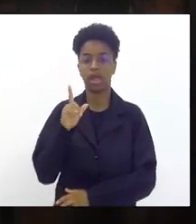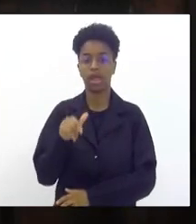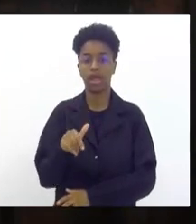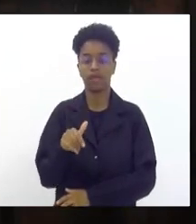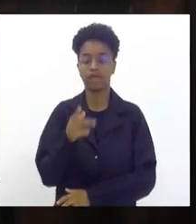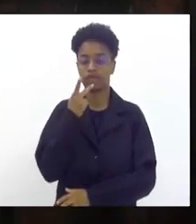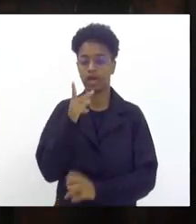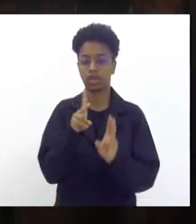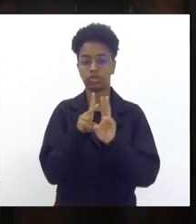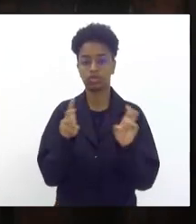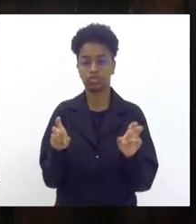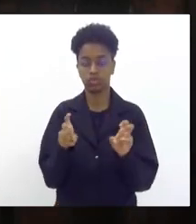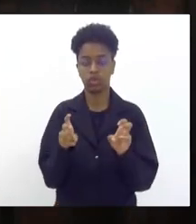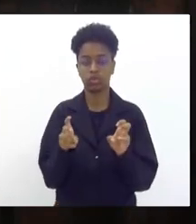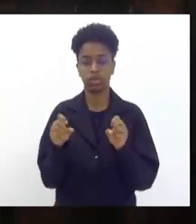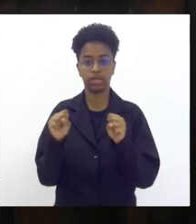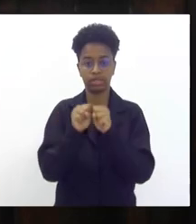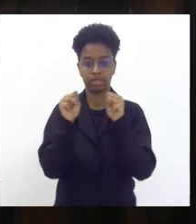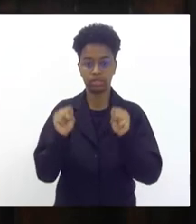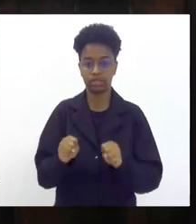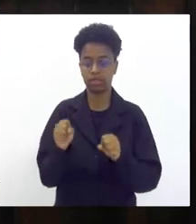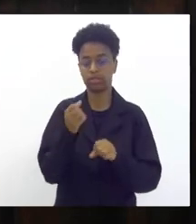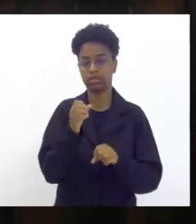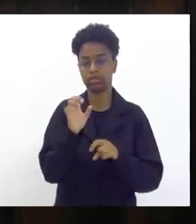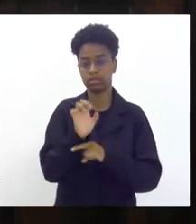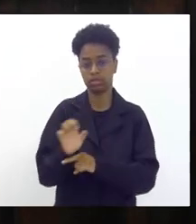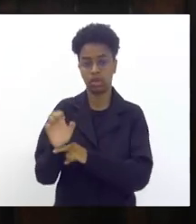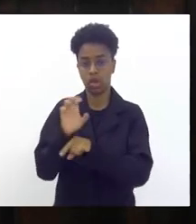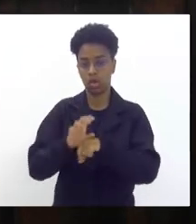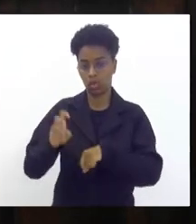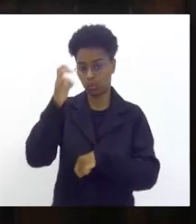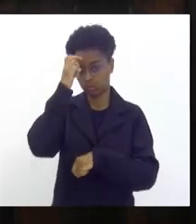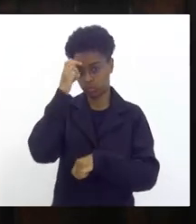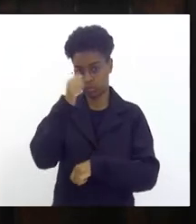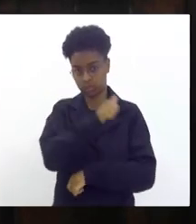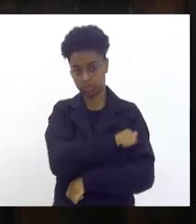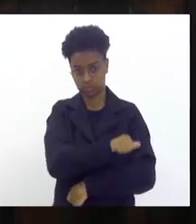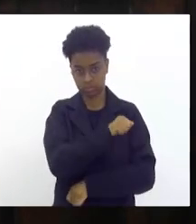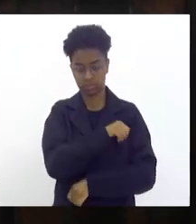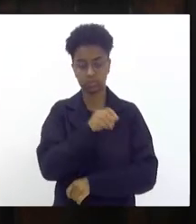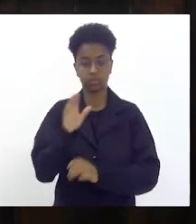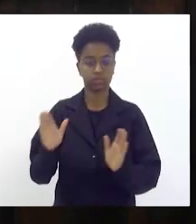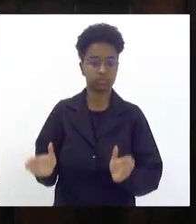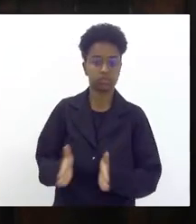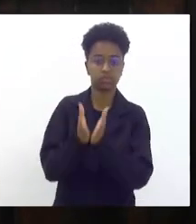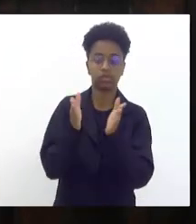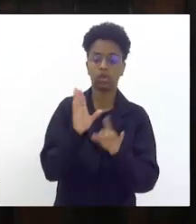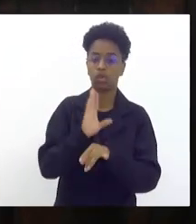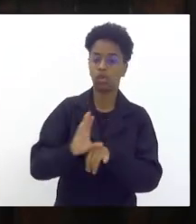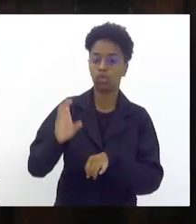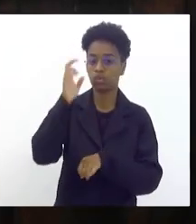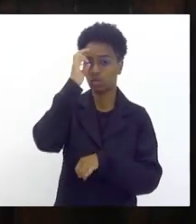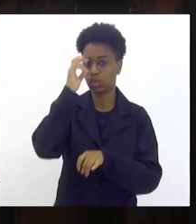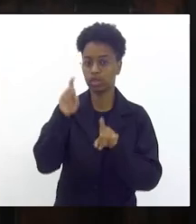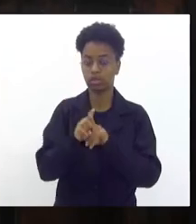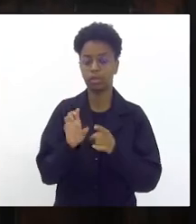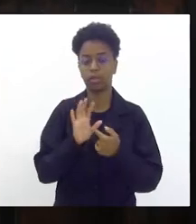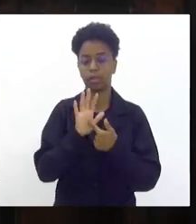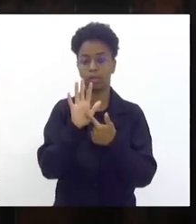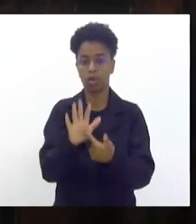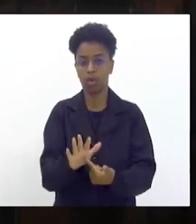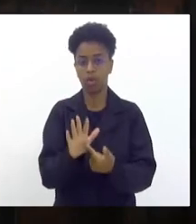sobre o sistema estadual de cultura do estado do Rio de Janeiro o programa estadual de fomento e incentivo à cultura e apresenta